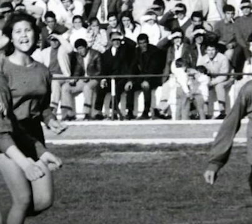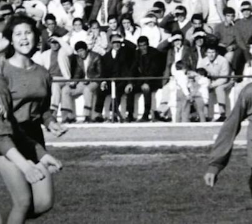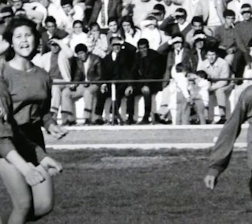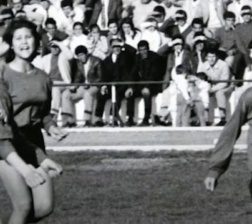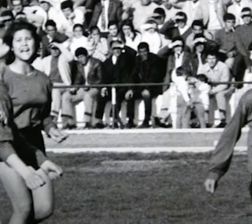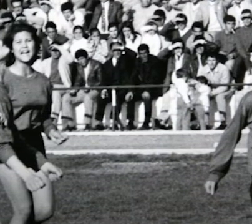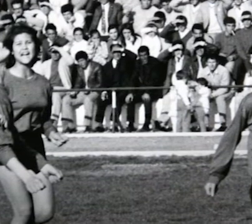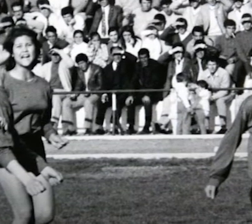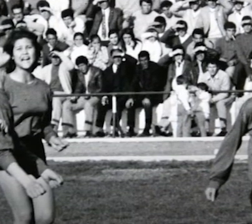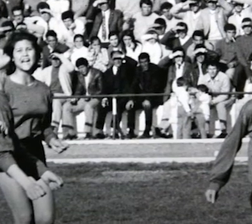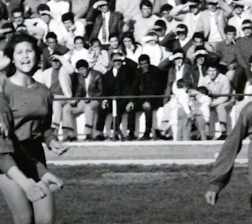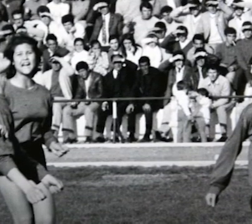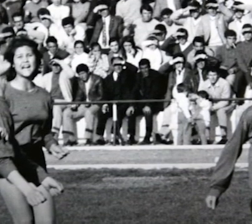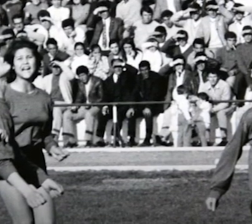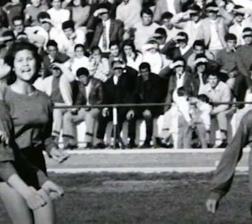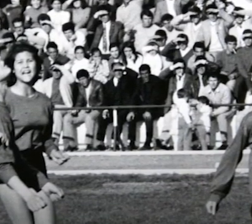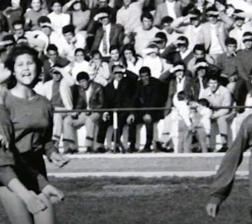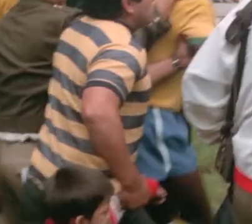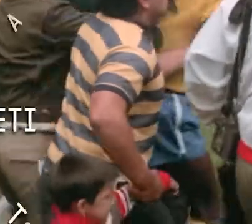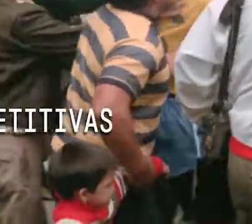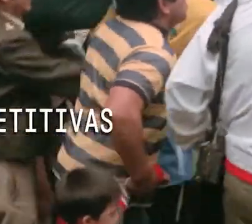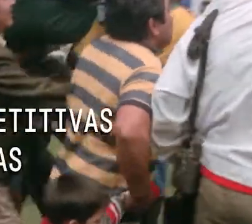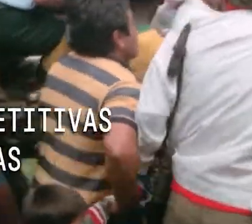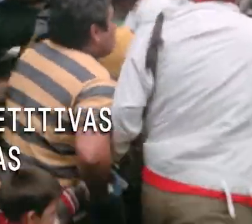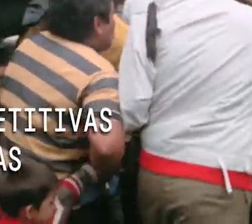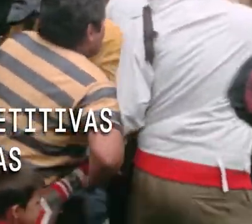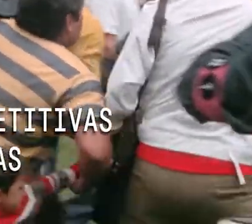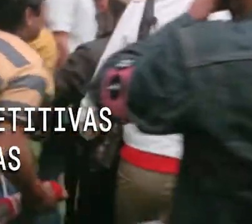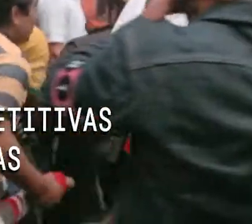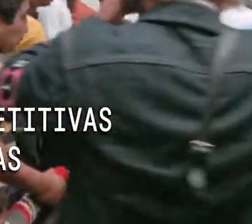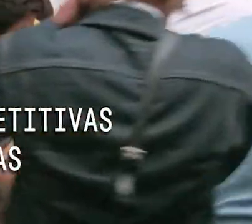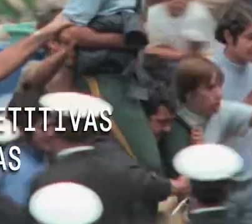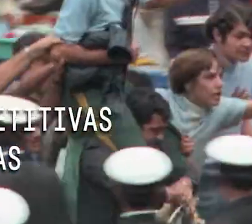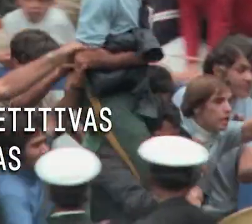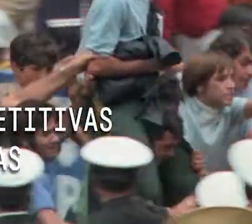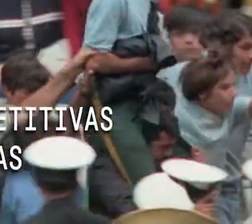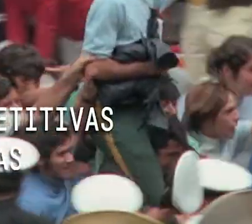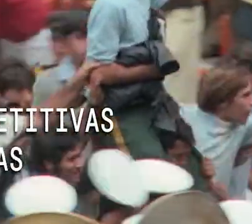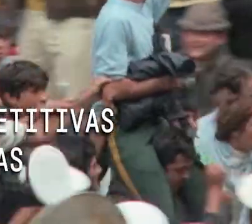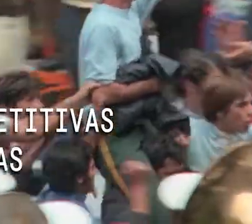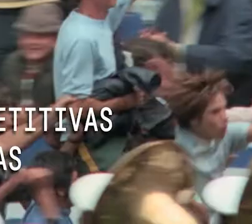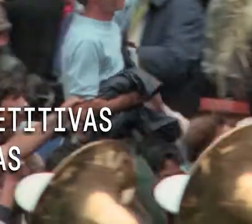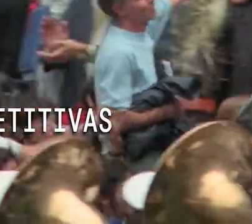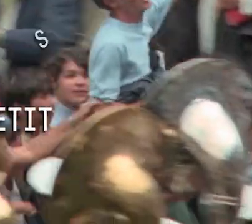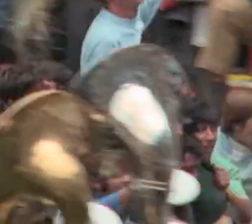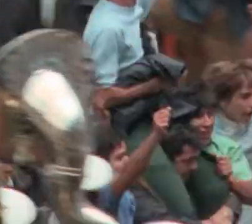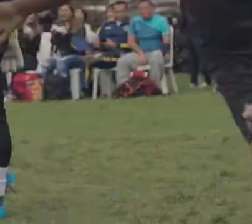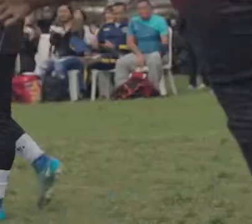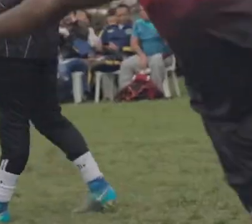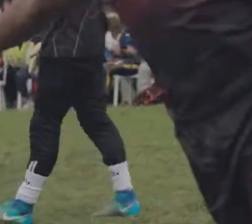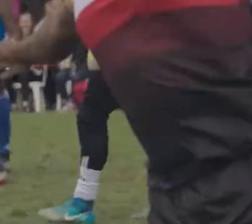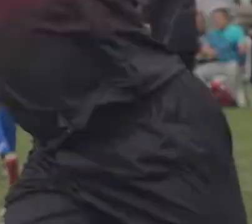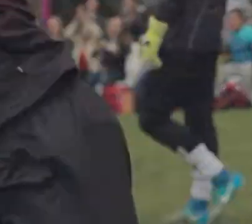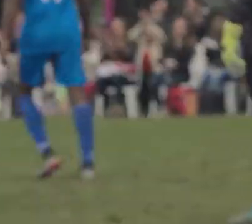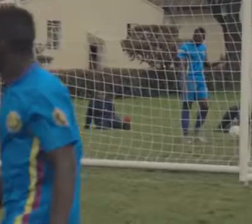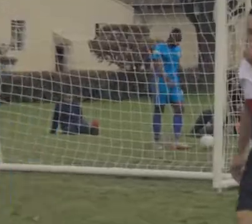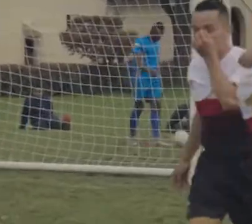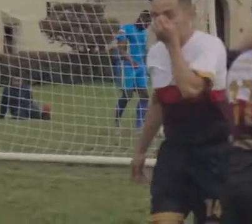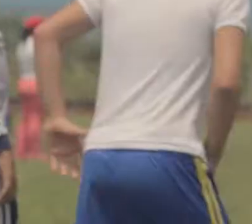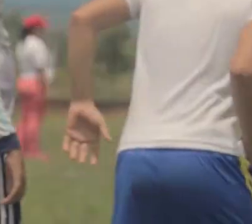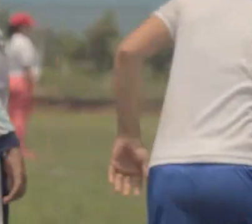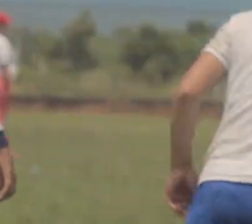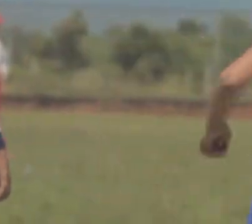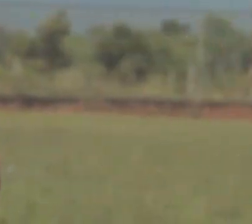inteiro unido em torno de um tema que é pura emoção Diversidade na tela,